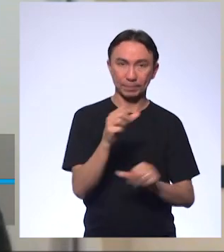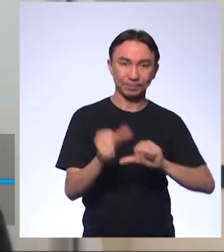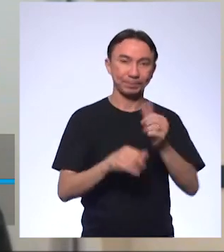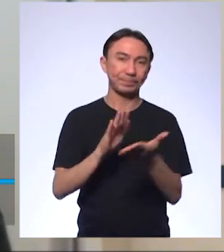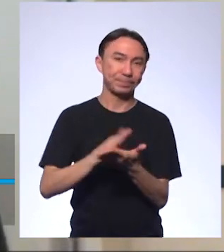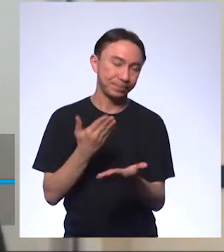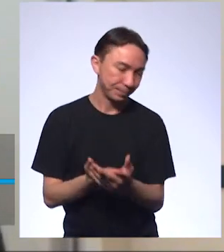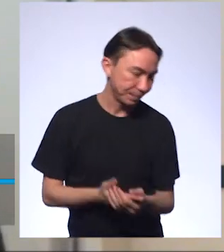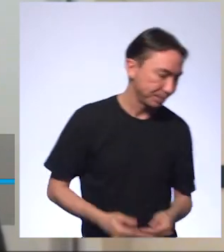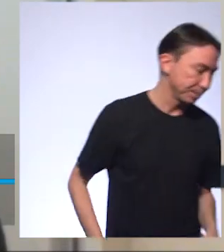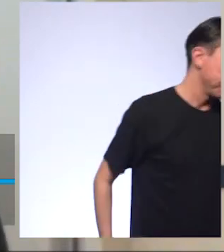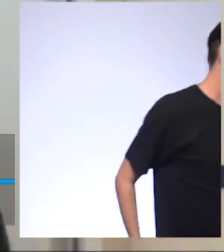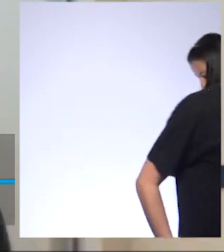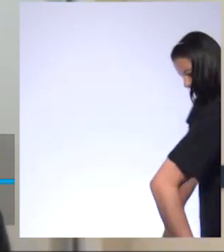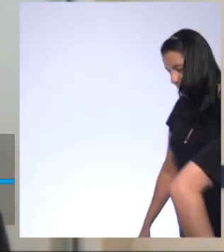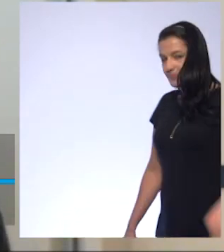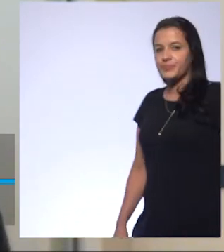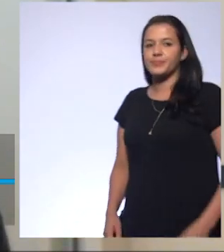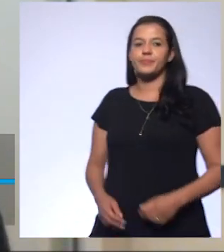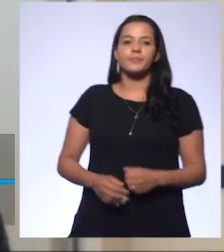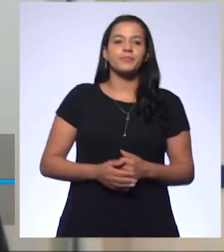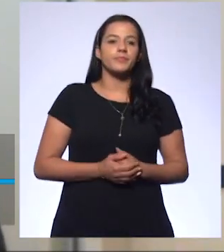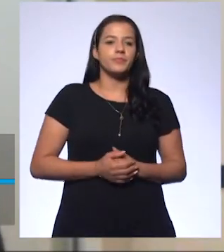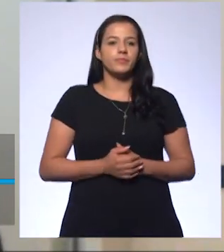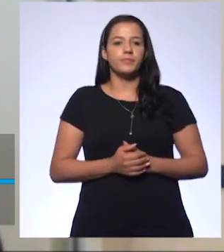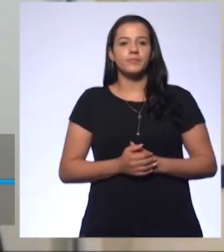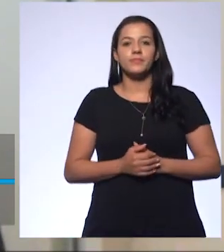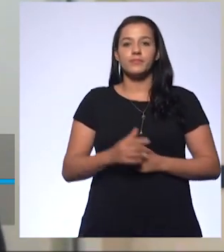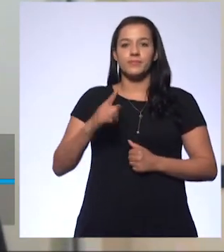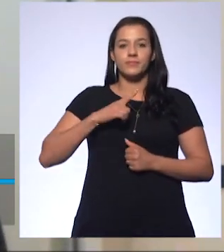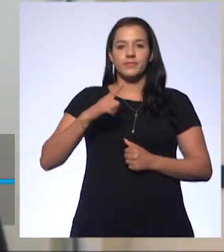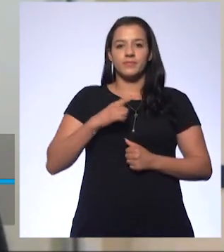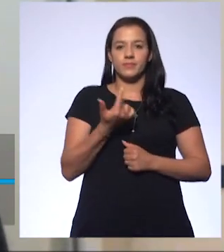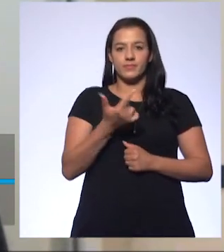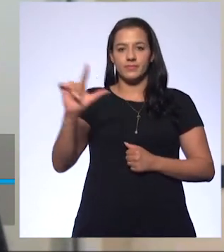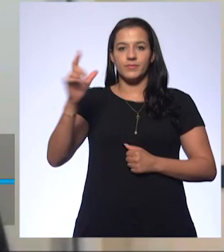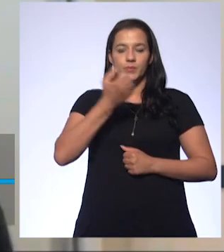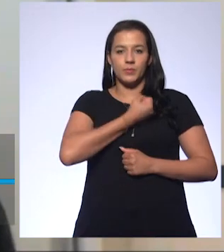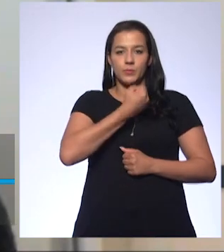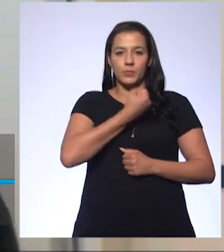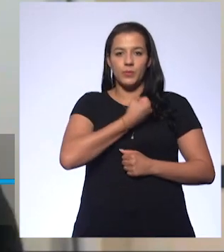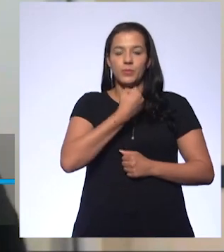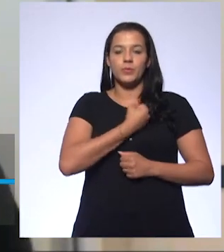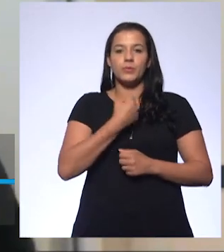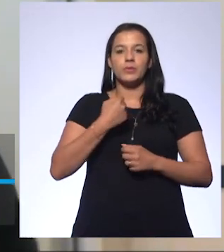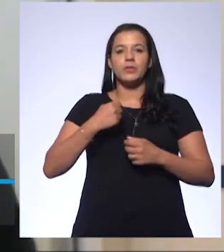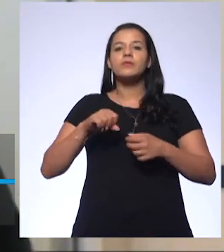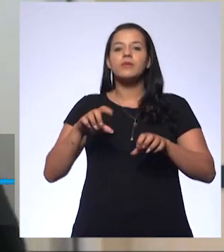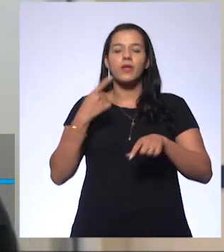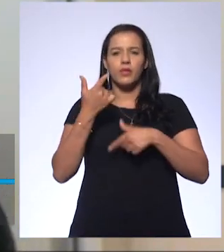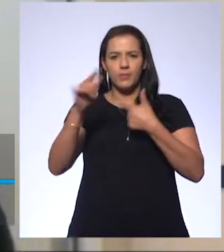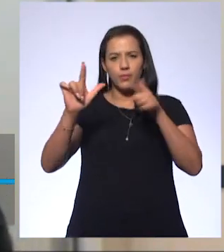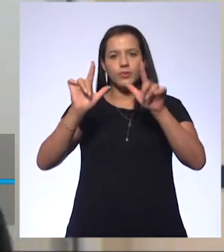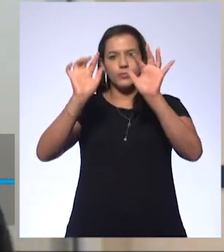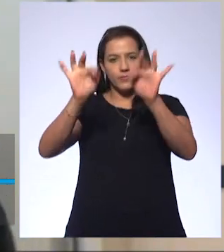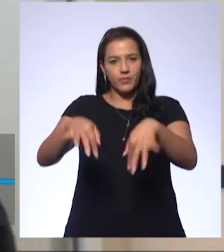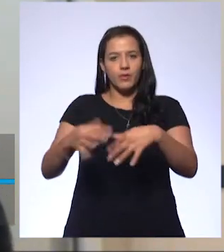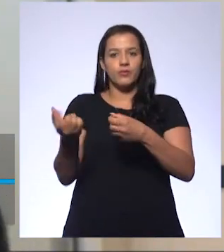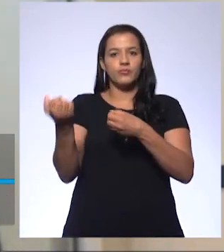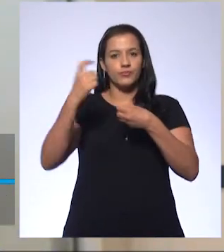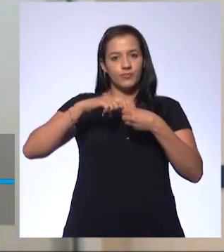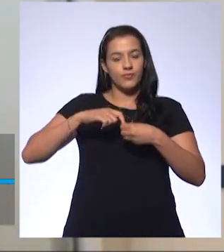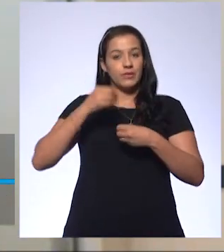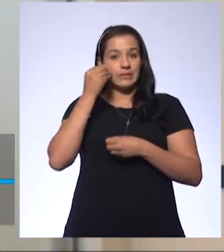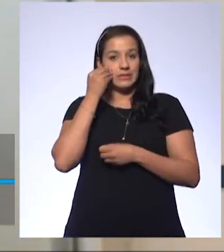que falou sobre os números quebrados, eu vou fazer o seguinte. Eu vou seguir com a aula e, no finalzinho, eu retorno com isso,